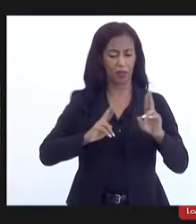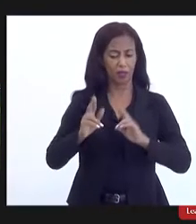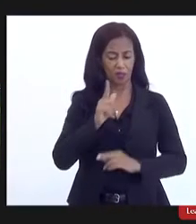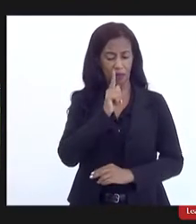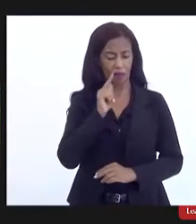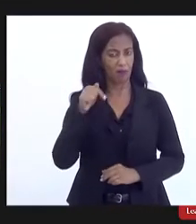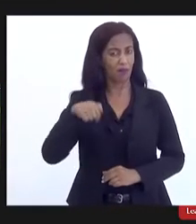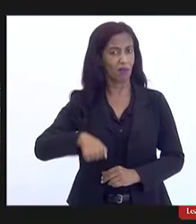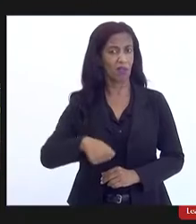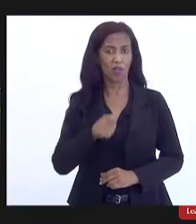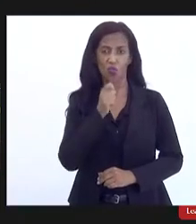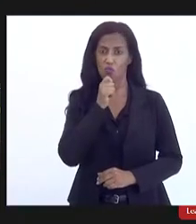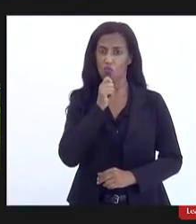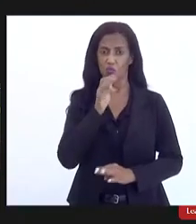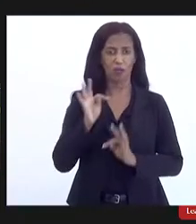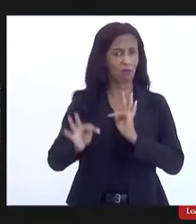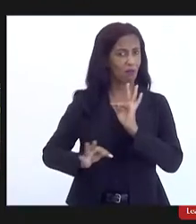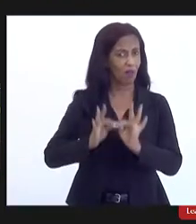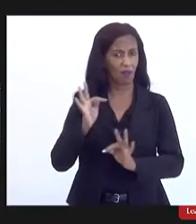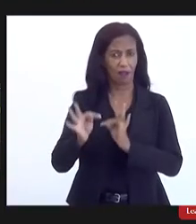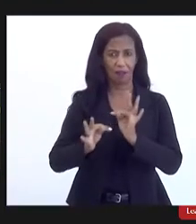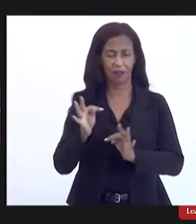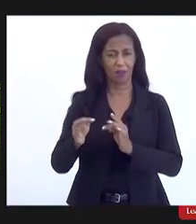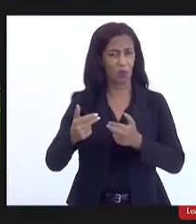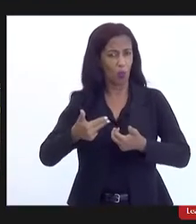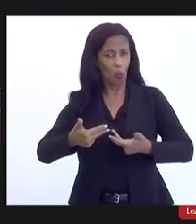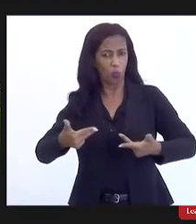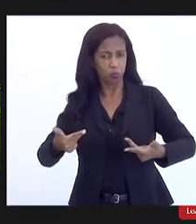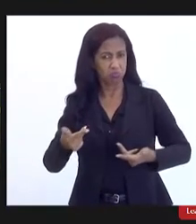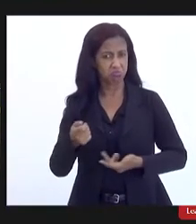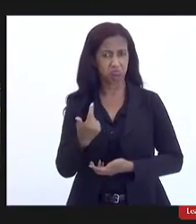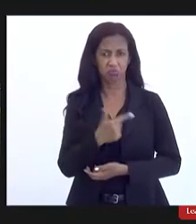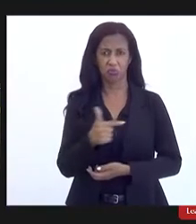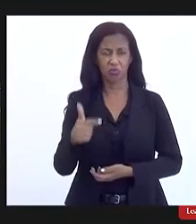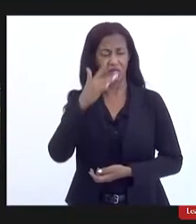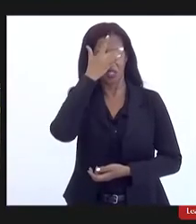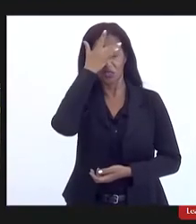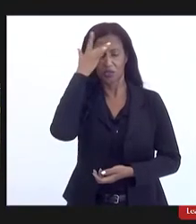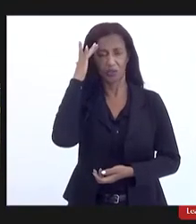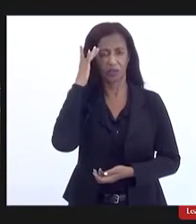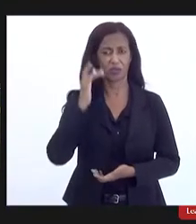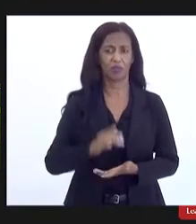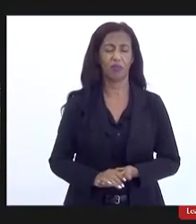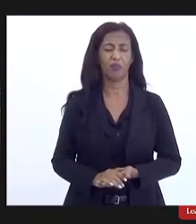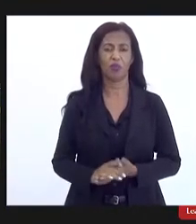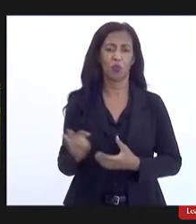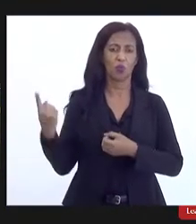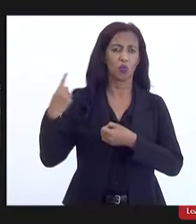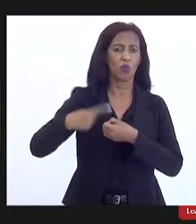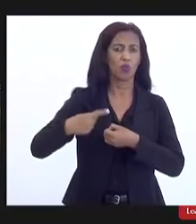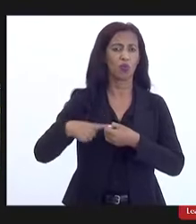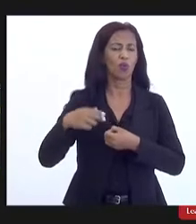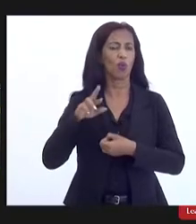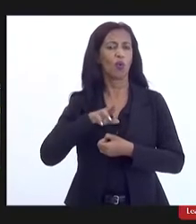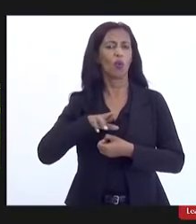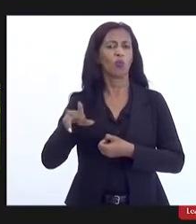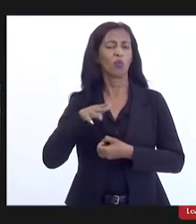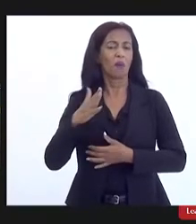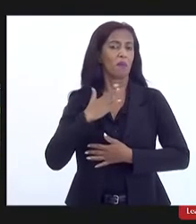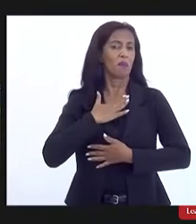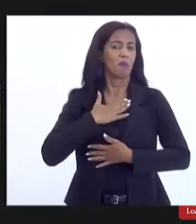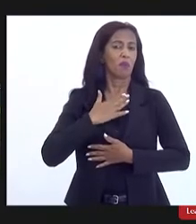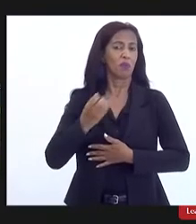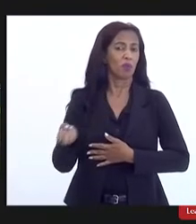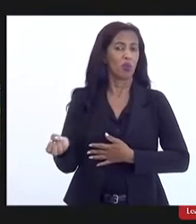existe um tratamento adequado o município para mim não é